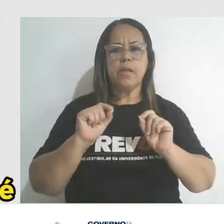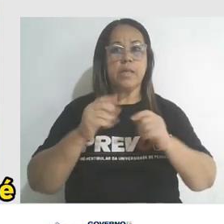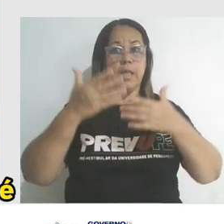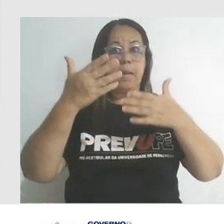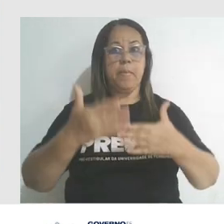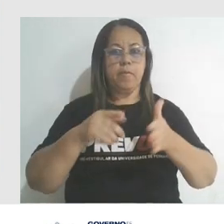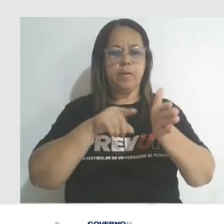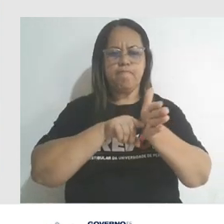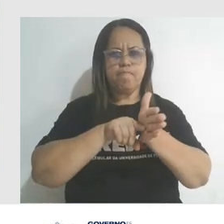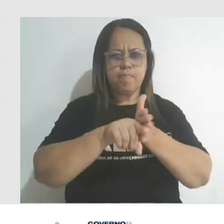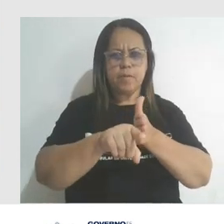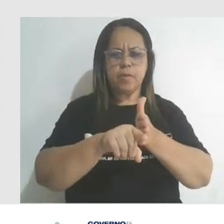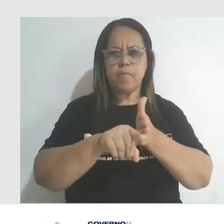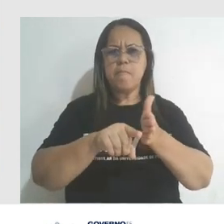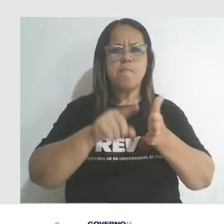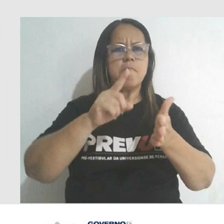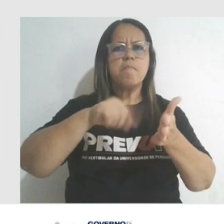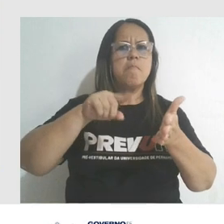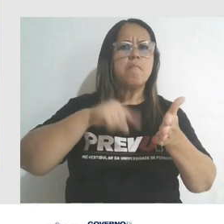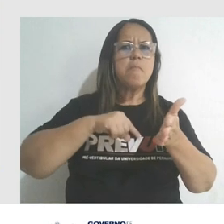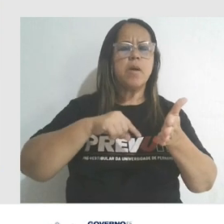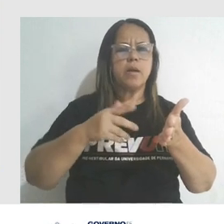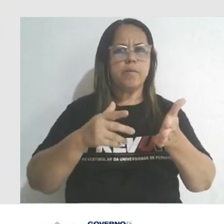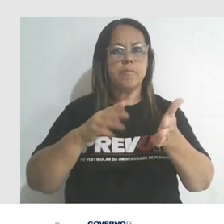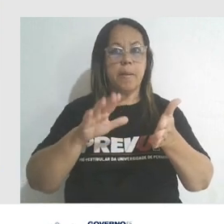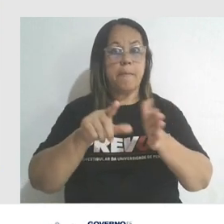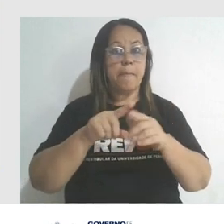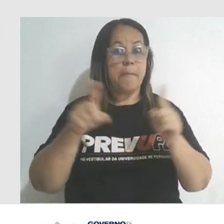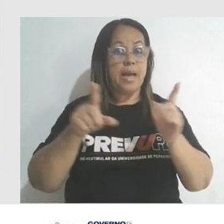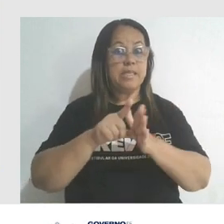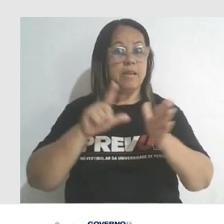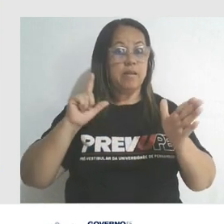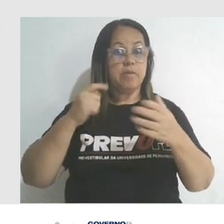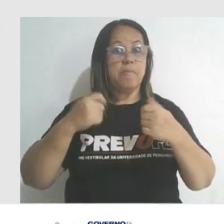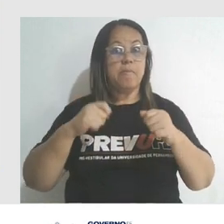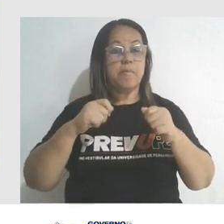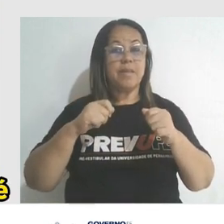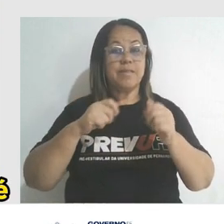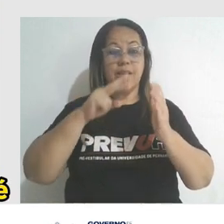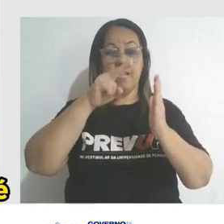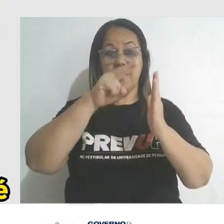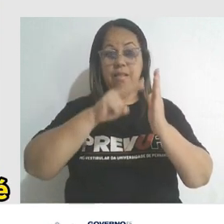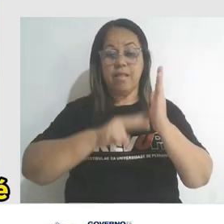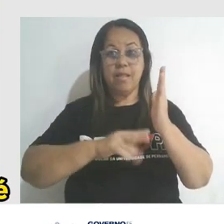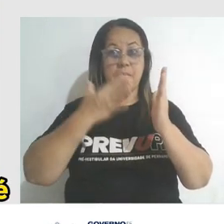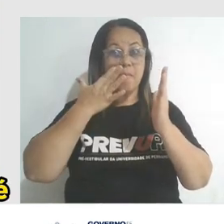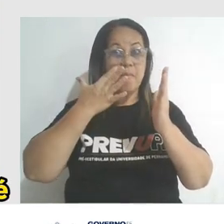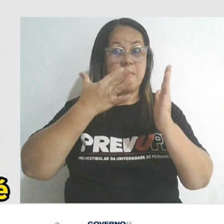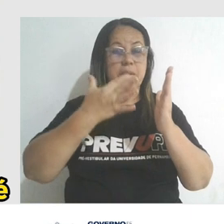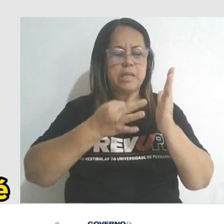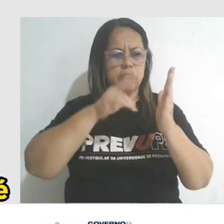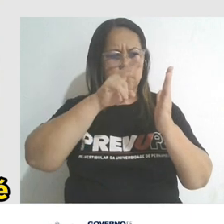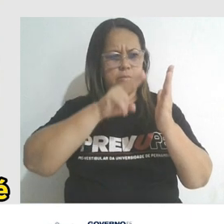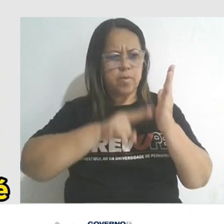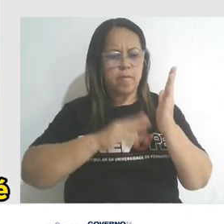questões, né? Quando você for marcar as questões, né? É preciso, pessoal, antes de chegar a resposta correta, ter atenção na hora de